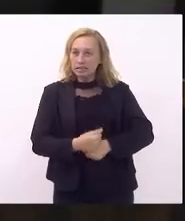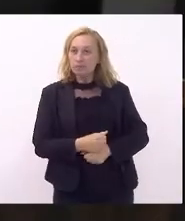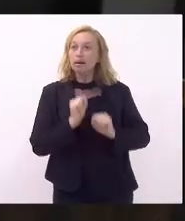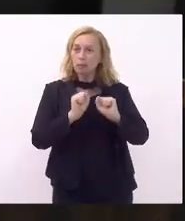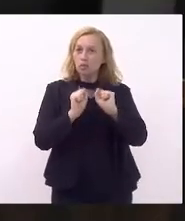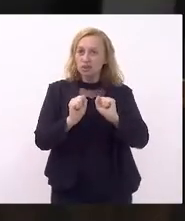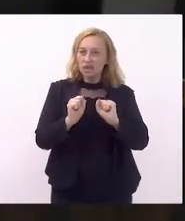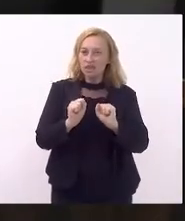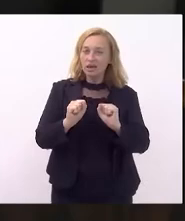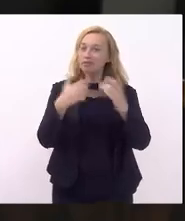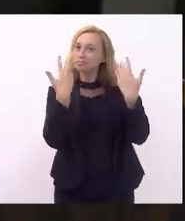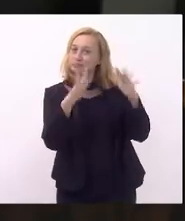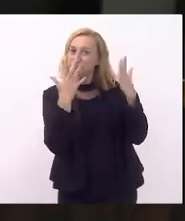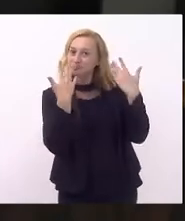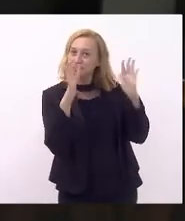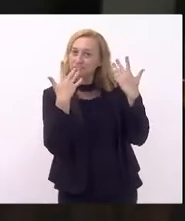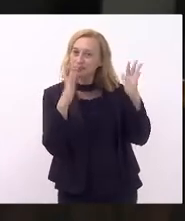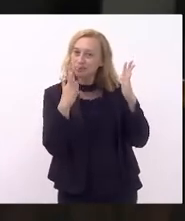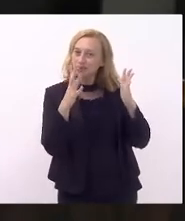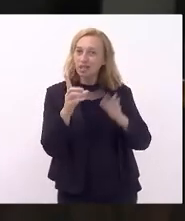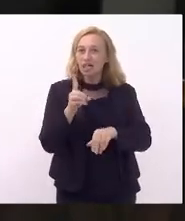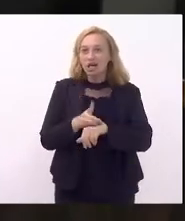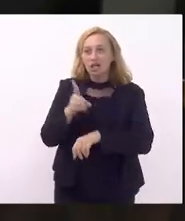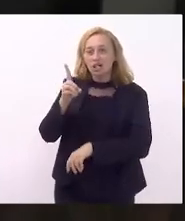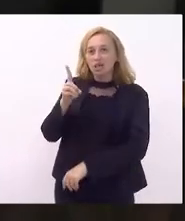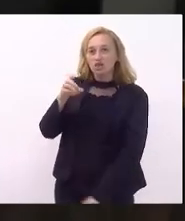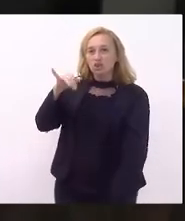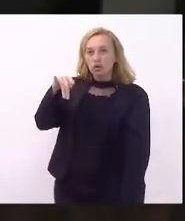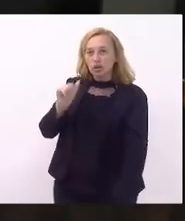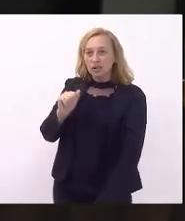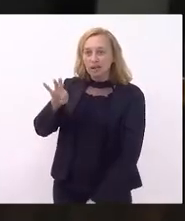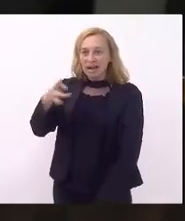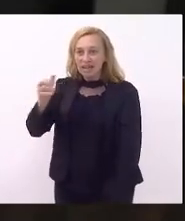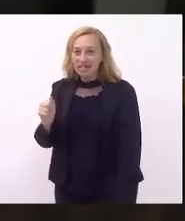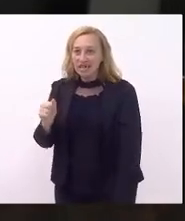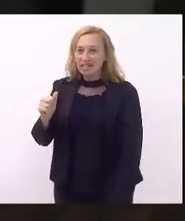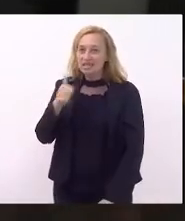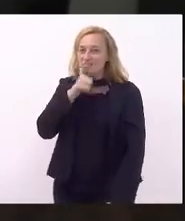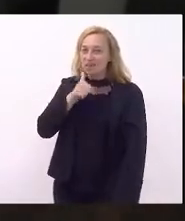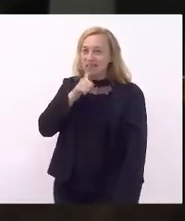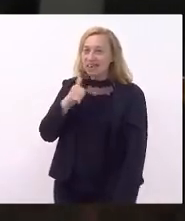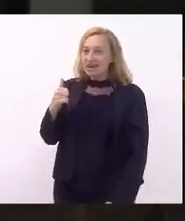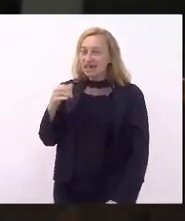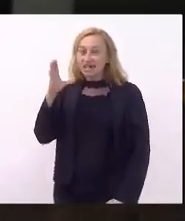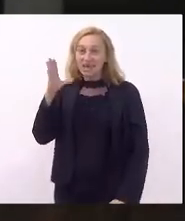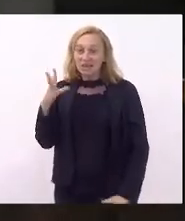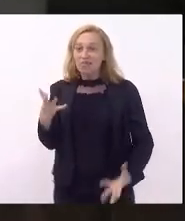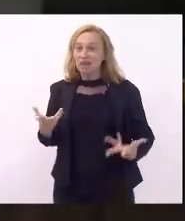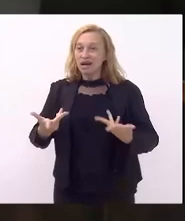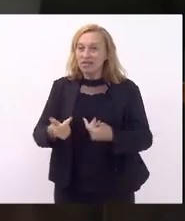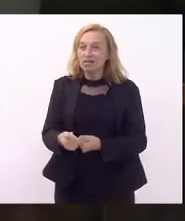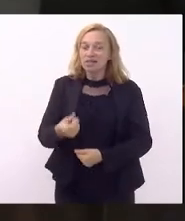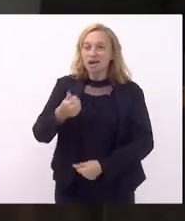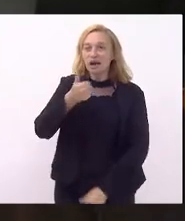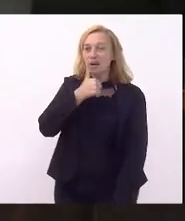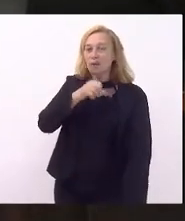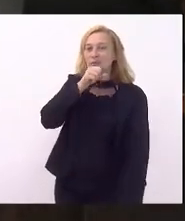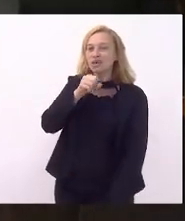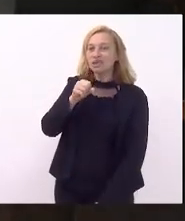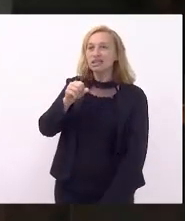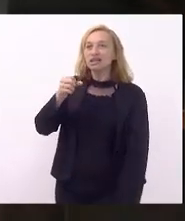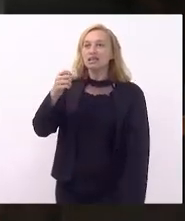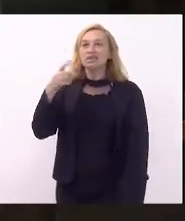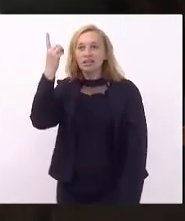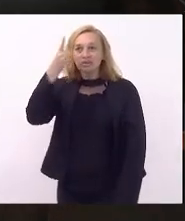poder cumprimentar a dona Maria das Graças essa senhora muito elegante aqui mãe do deputado Jaumi que está nos